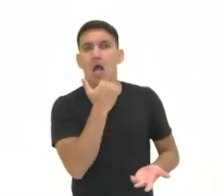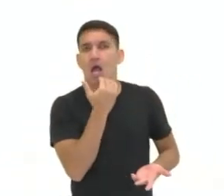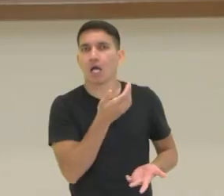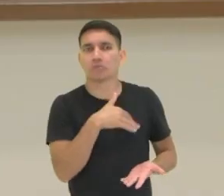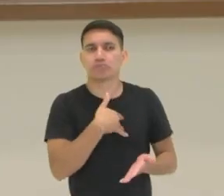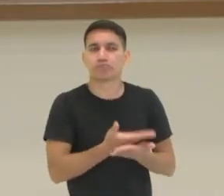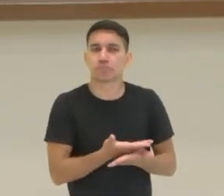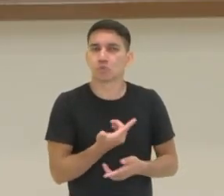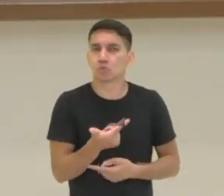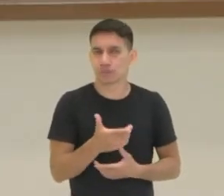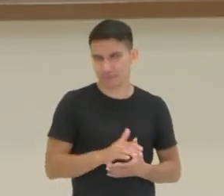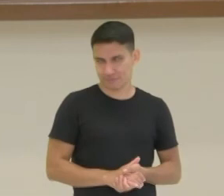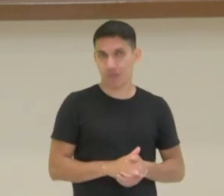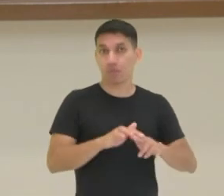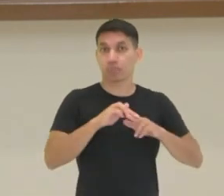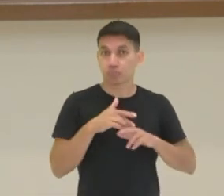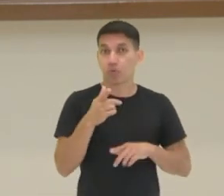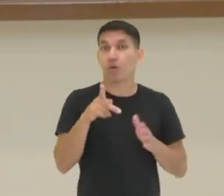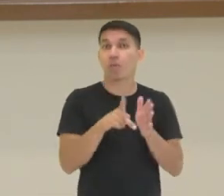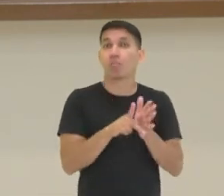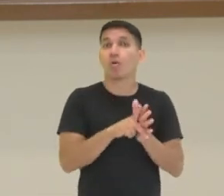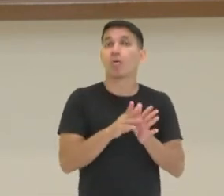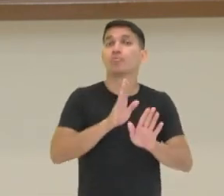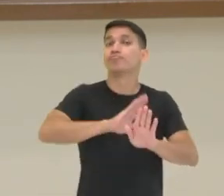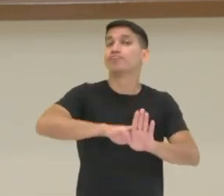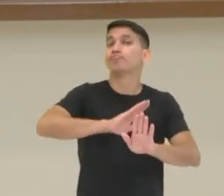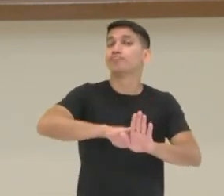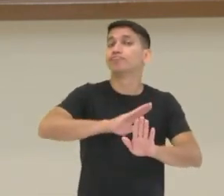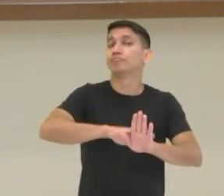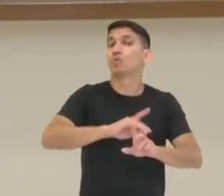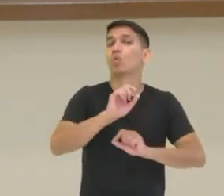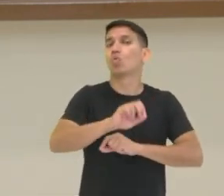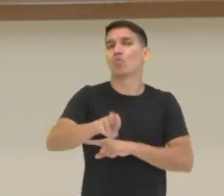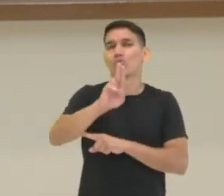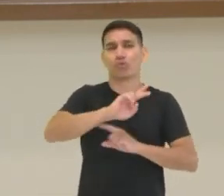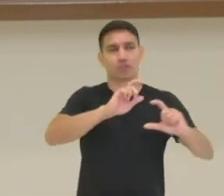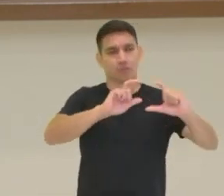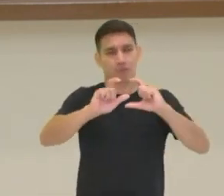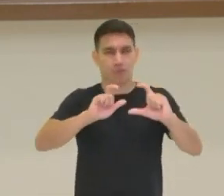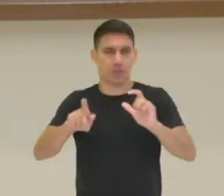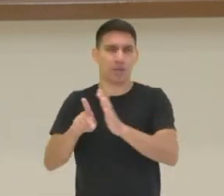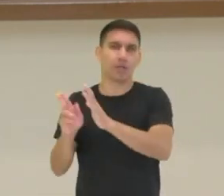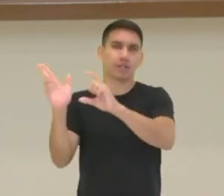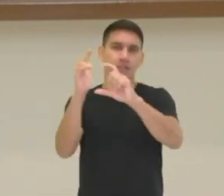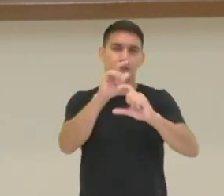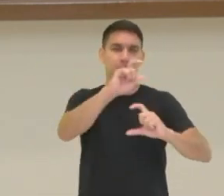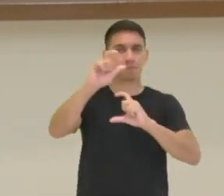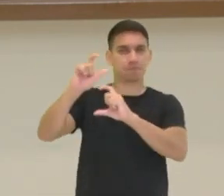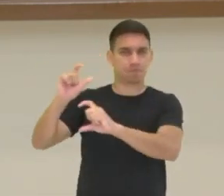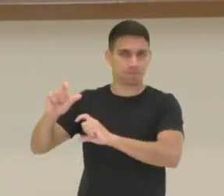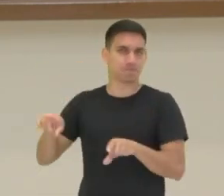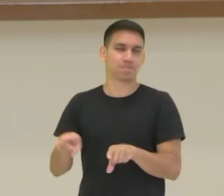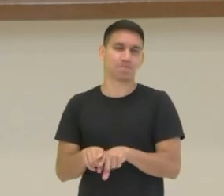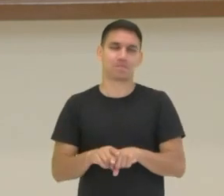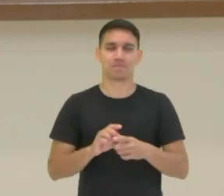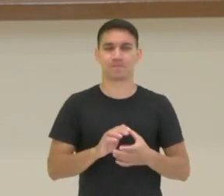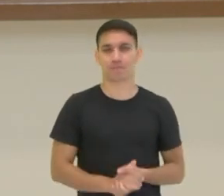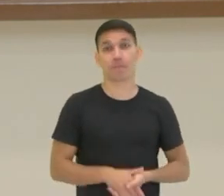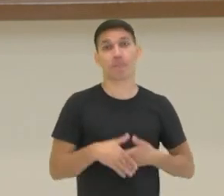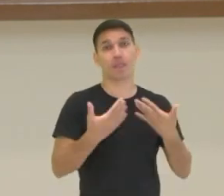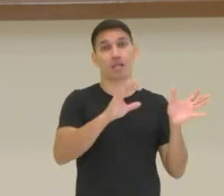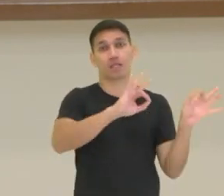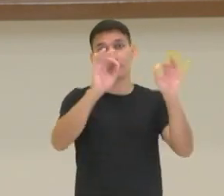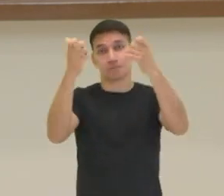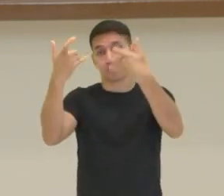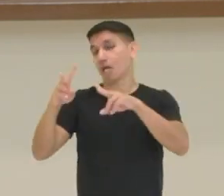É uma figura de linguagem sempre utilizada nas tirinhas, nas histórias em quadrinhos e nas charts. Então, nesse vídeo nós falamos